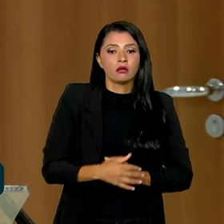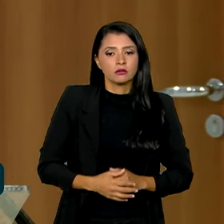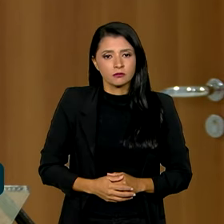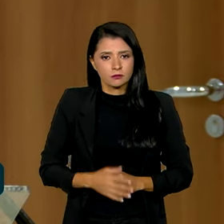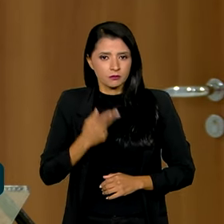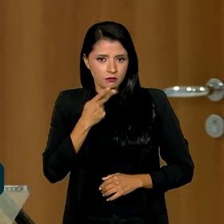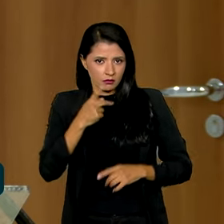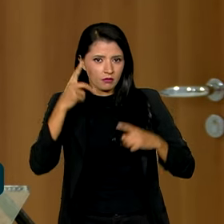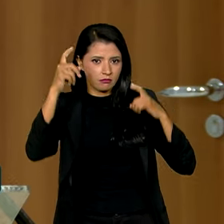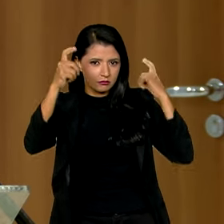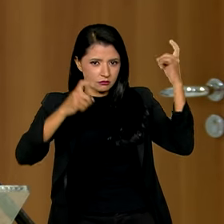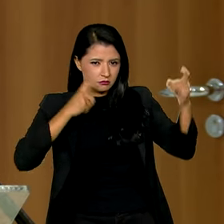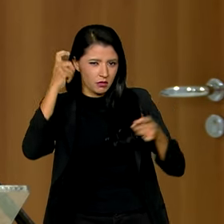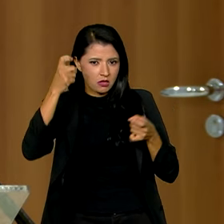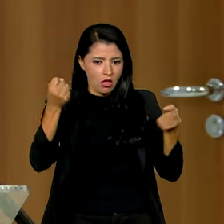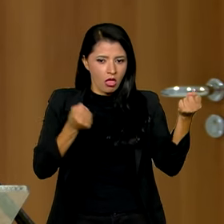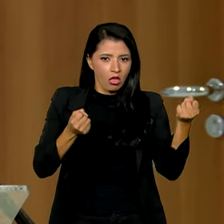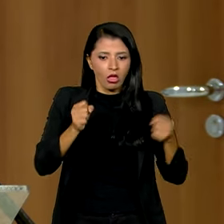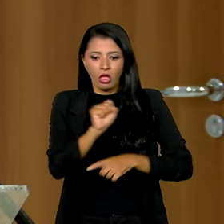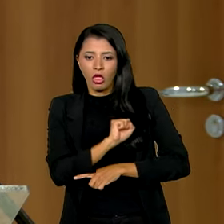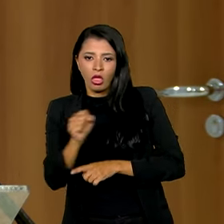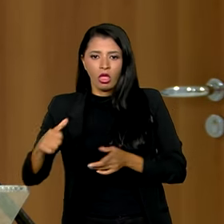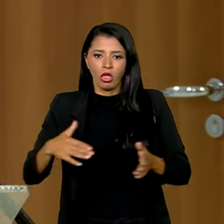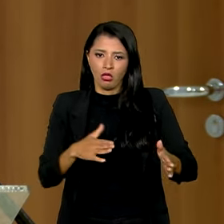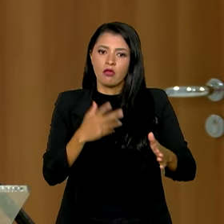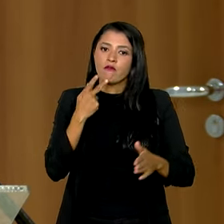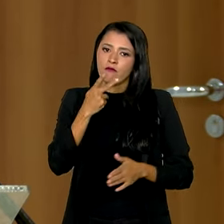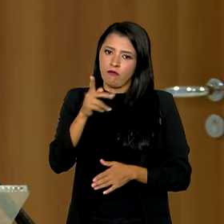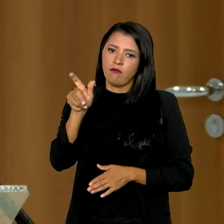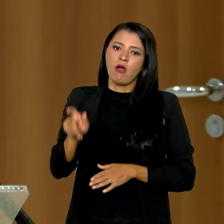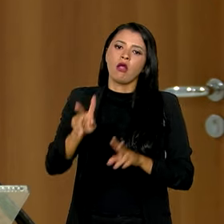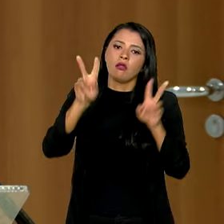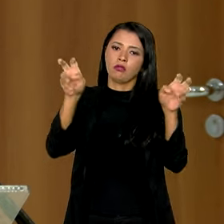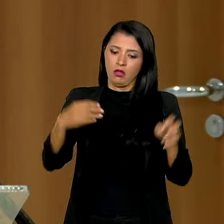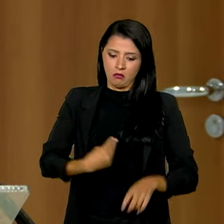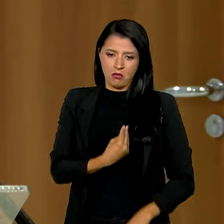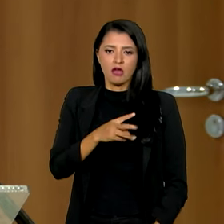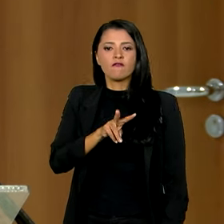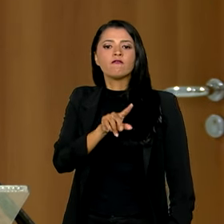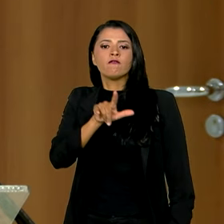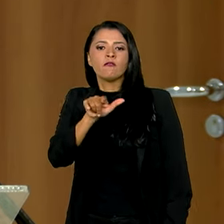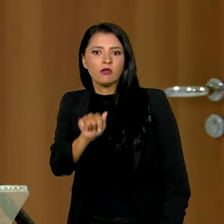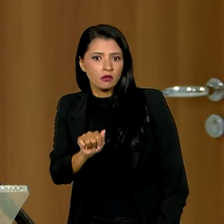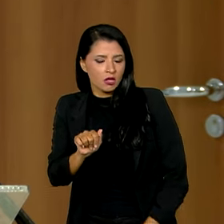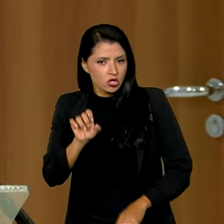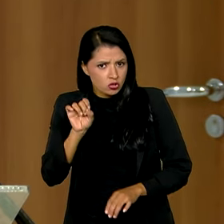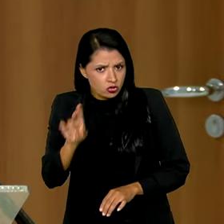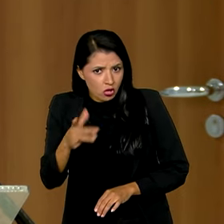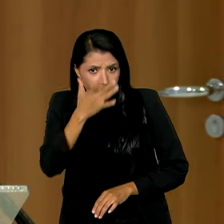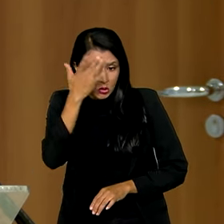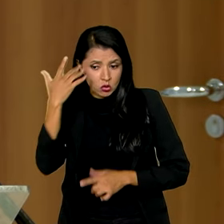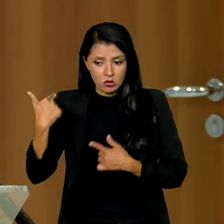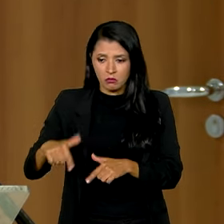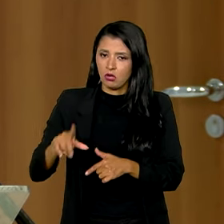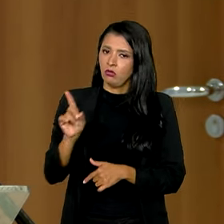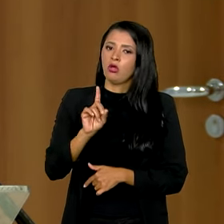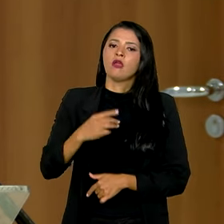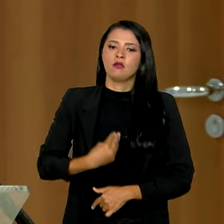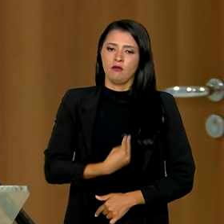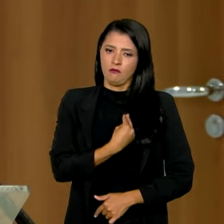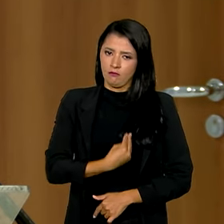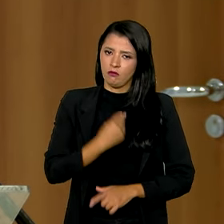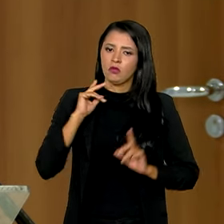preocupação com a estrada, nós estamos falando em vidas. E não só de trabalhadores e trabalhadoras, estamos falando de vidas humanas, inclusive